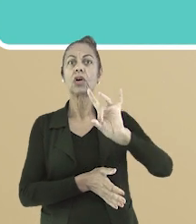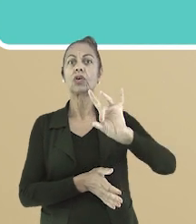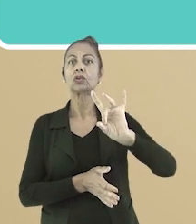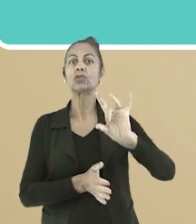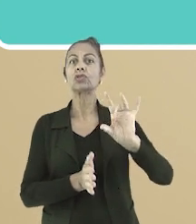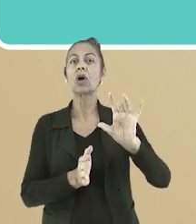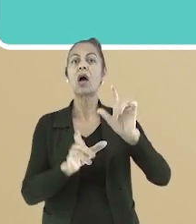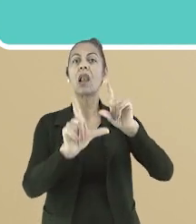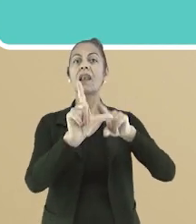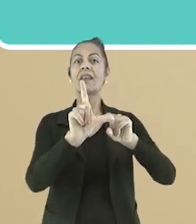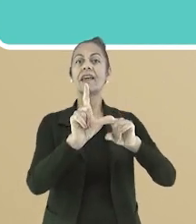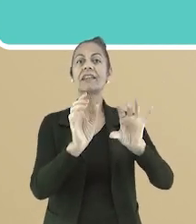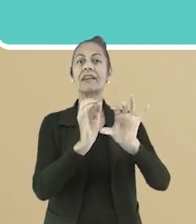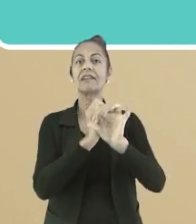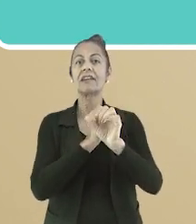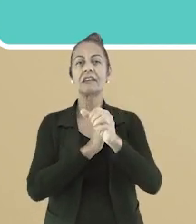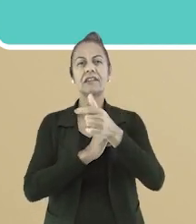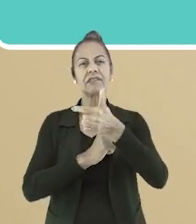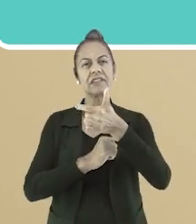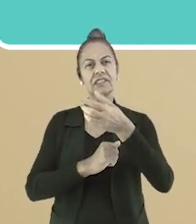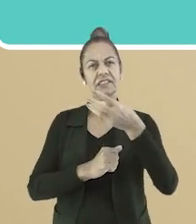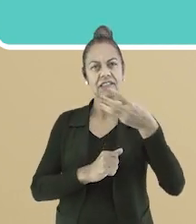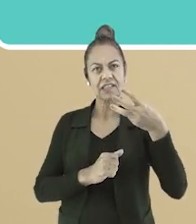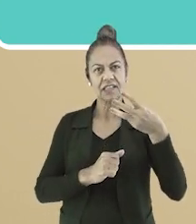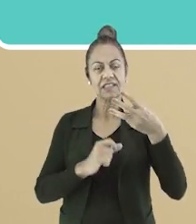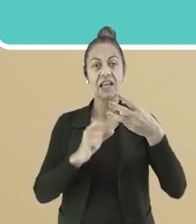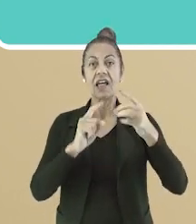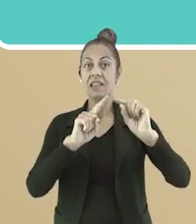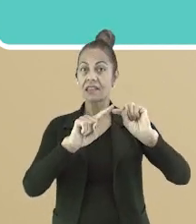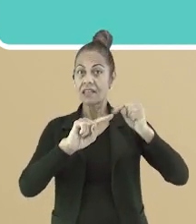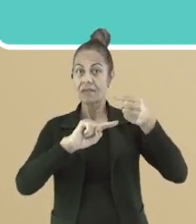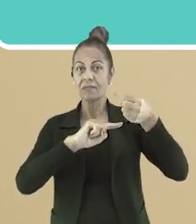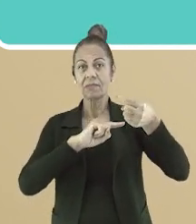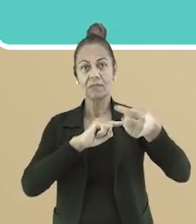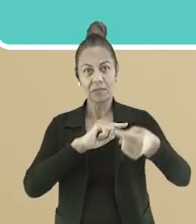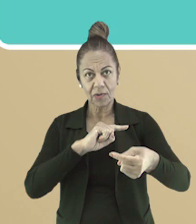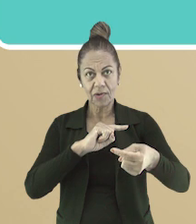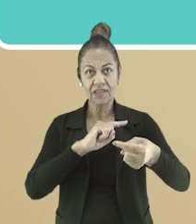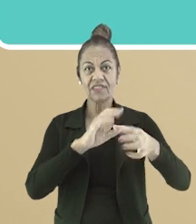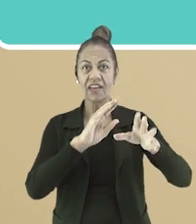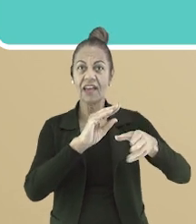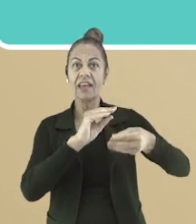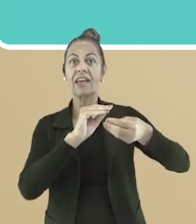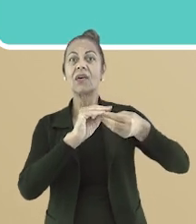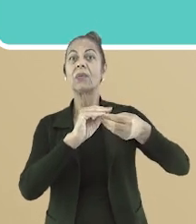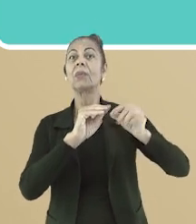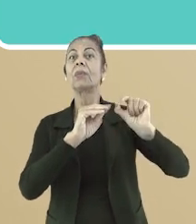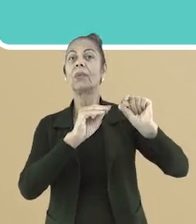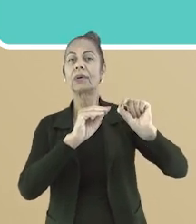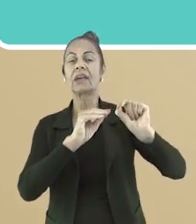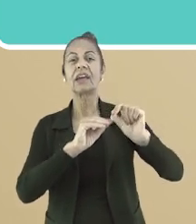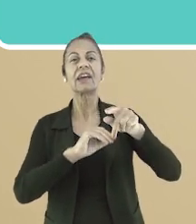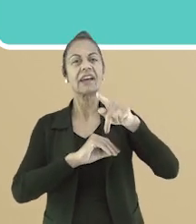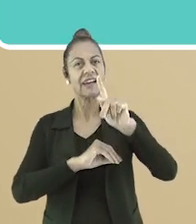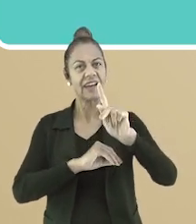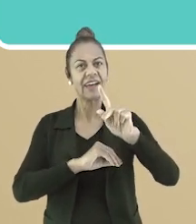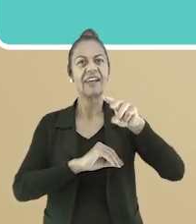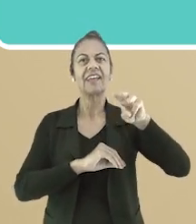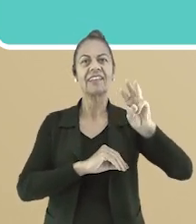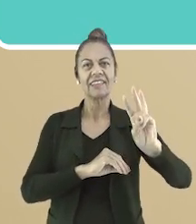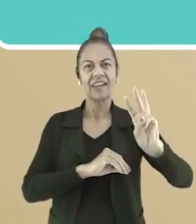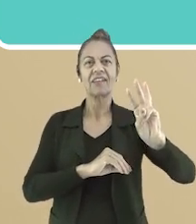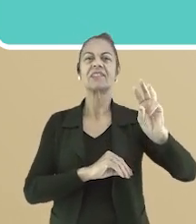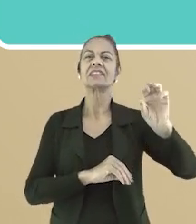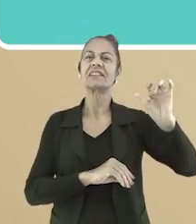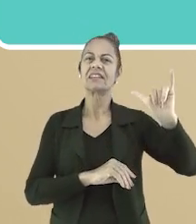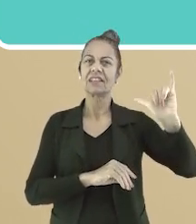letras. Depois do novo acordo ortográfico, entraram as letras K, W e Y. E o alfabeto passou